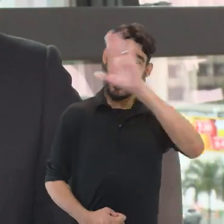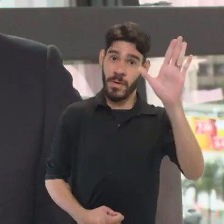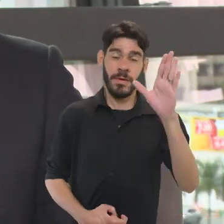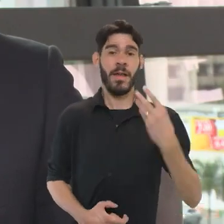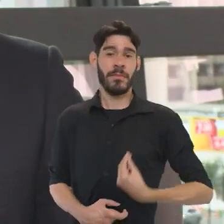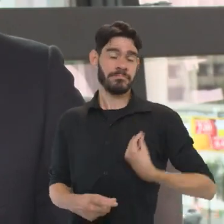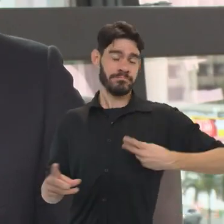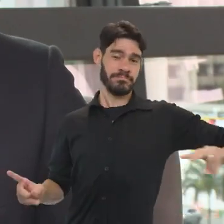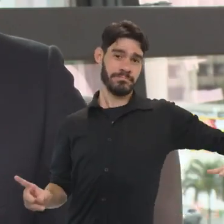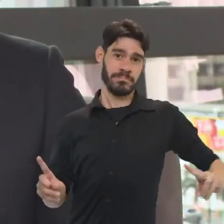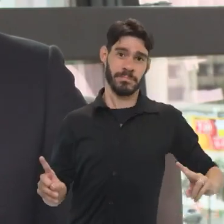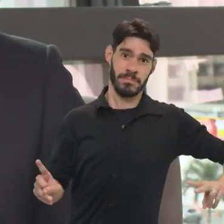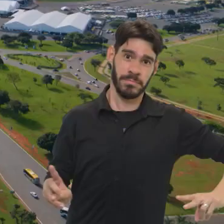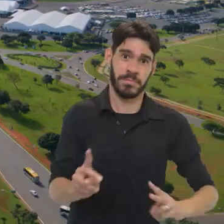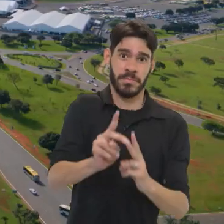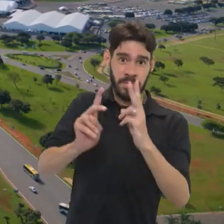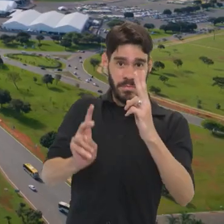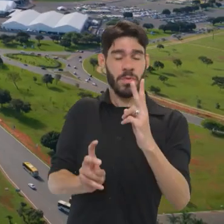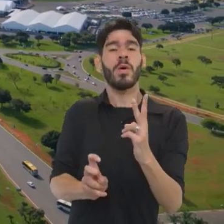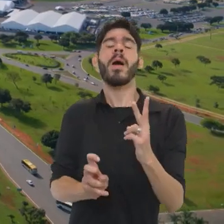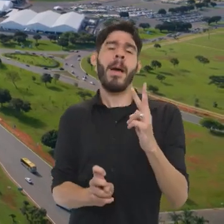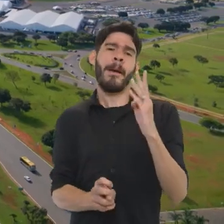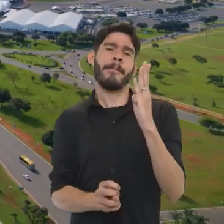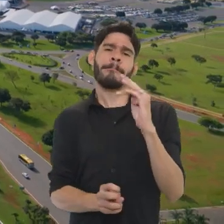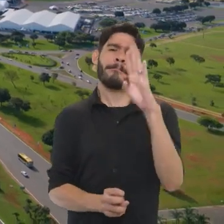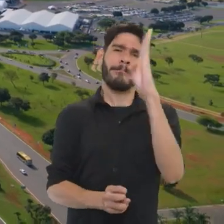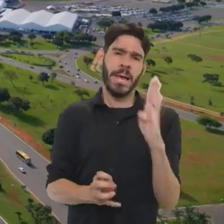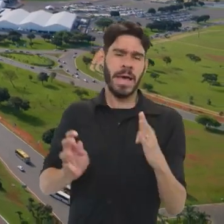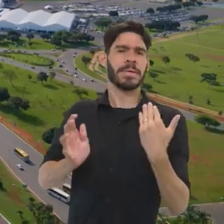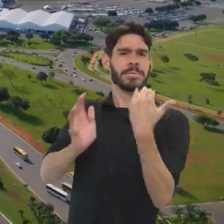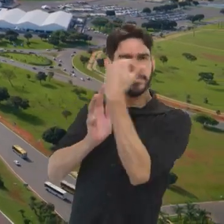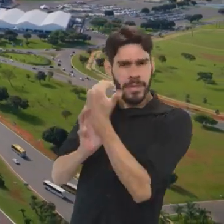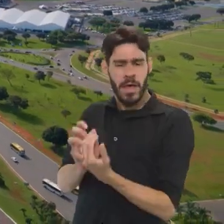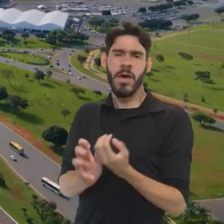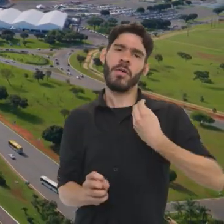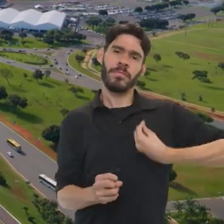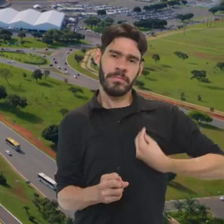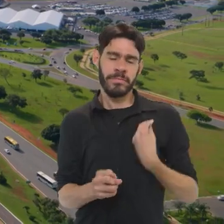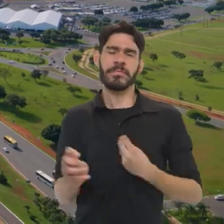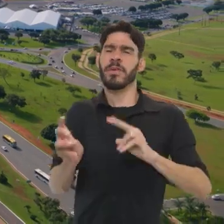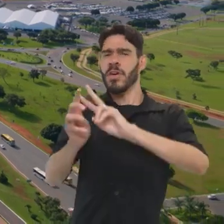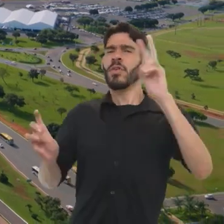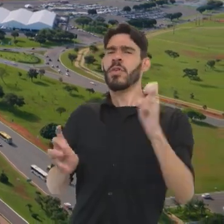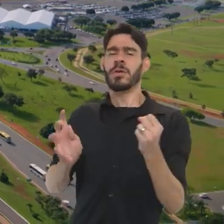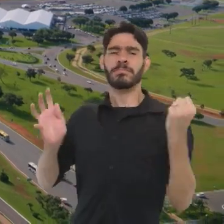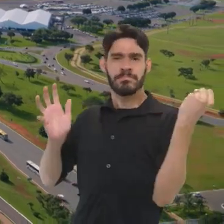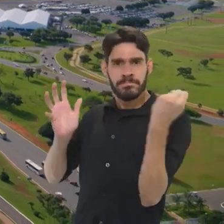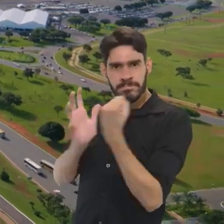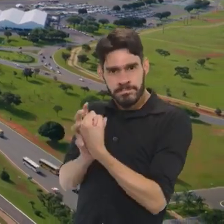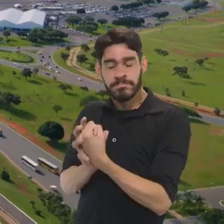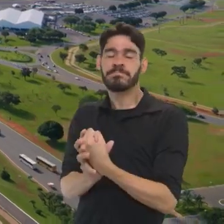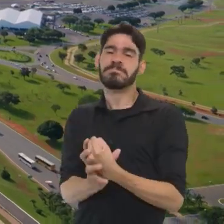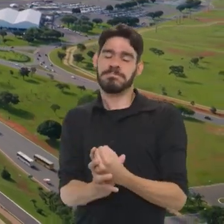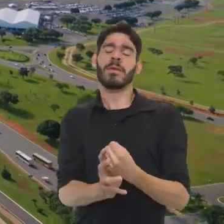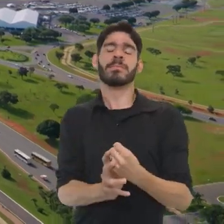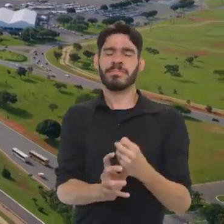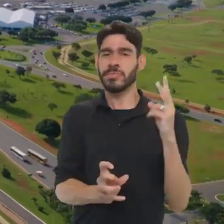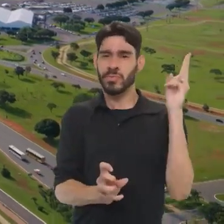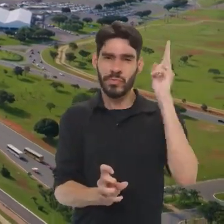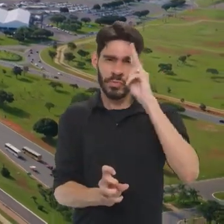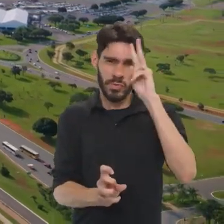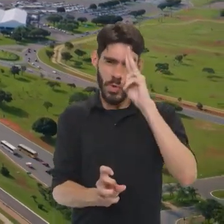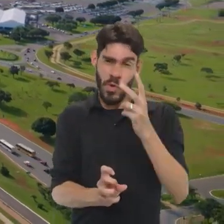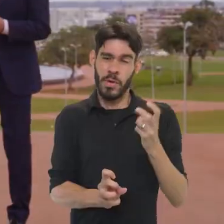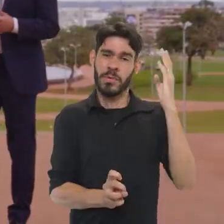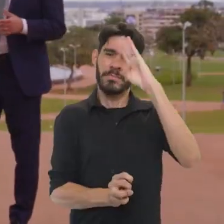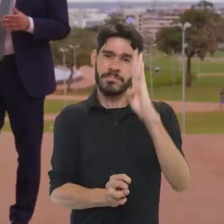Olá, estamos aqui na Torre de TV de Brasília e o Brasil em Pauta está no ar. O tema é a preservação do patrimônio